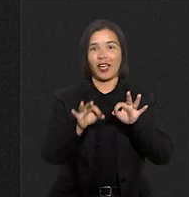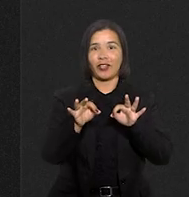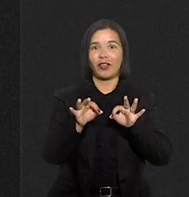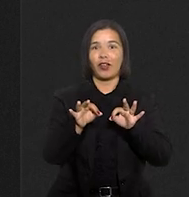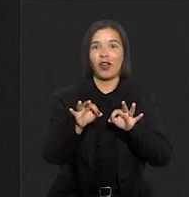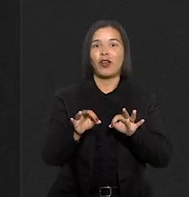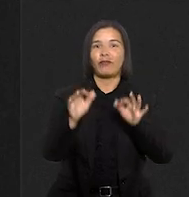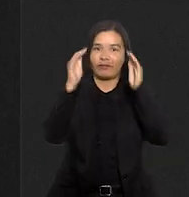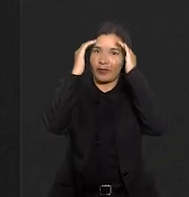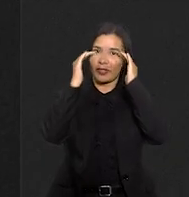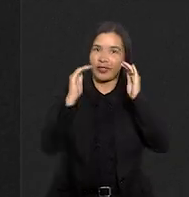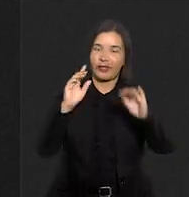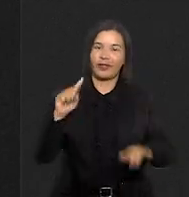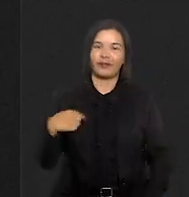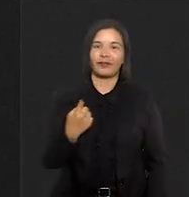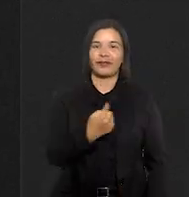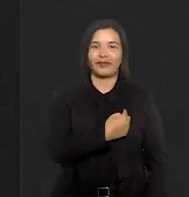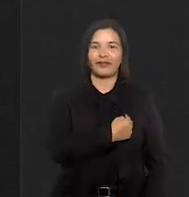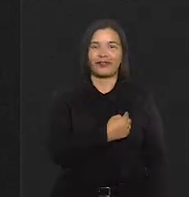impõe o respeito para a gente.